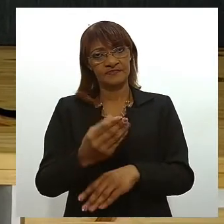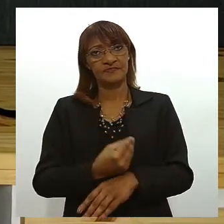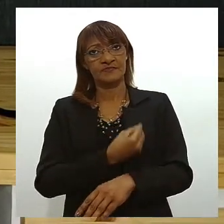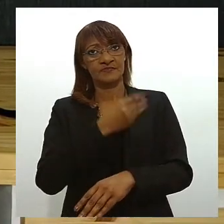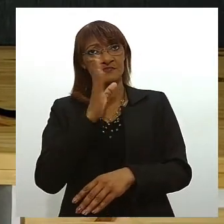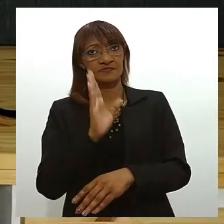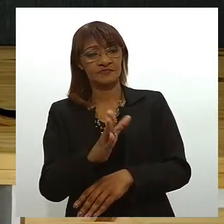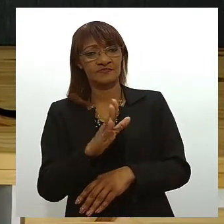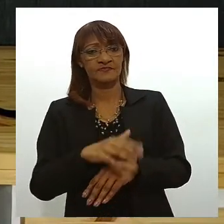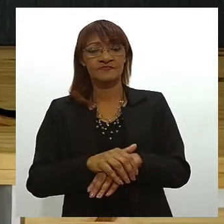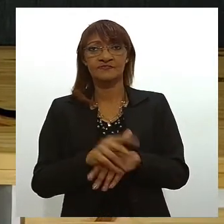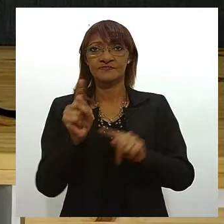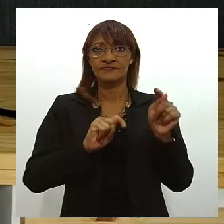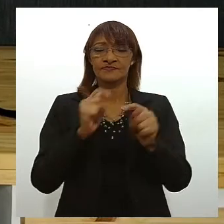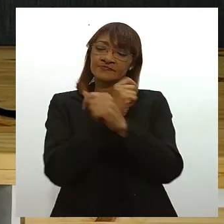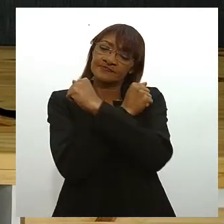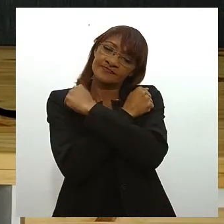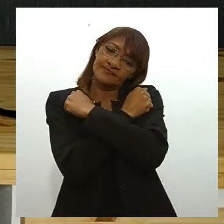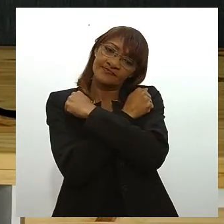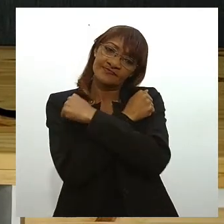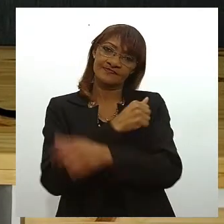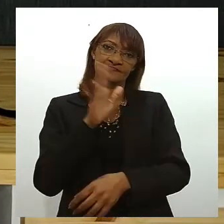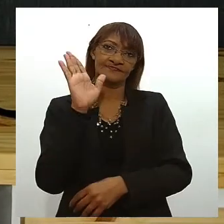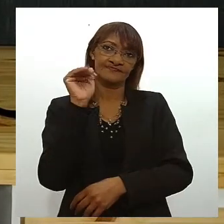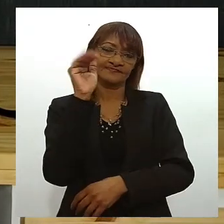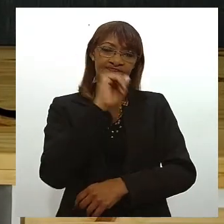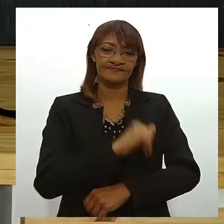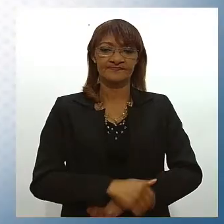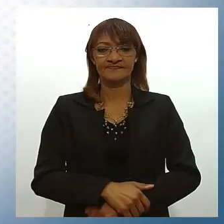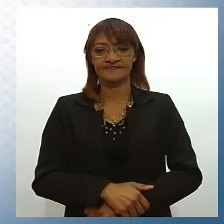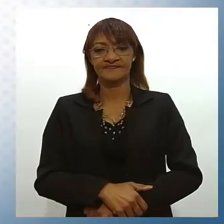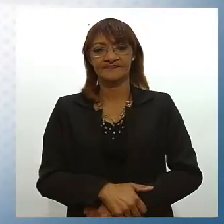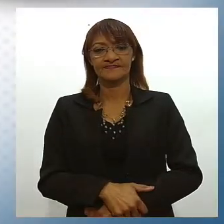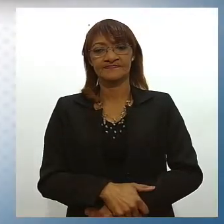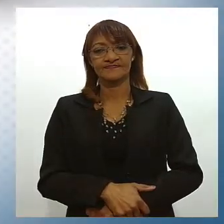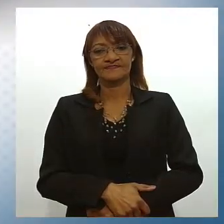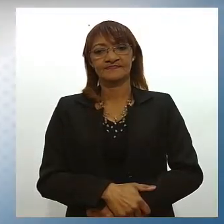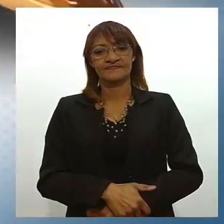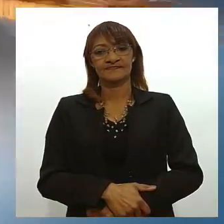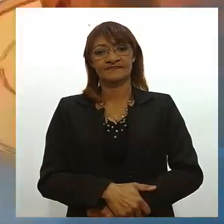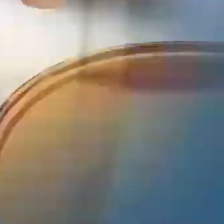financeira um grande abraço para vocês e até mais e